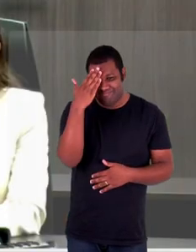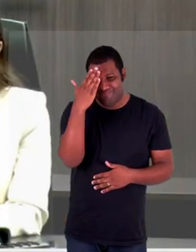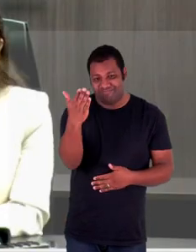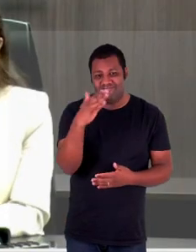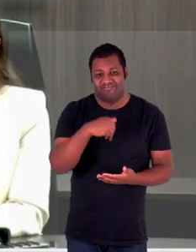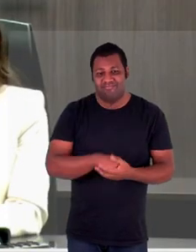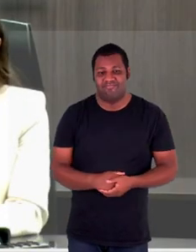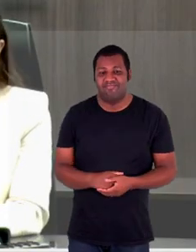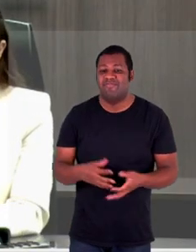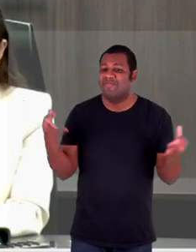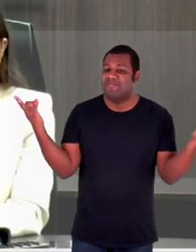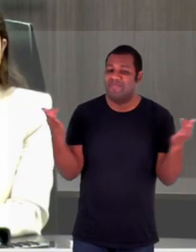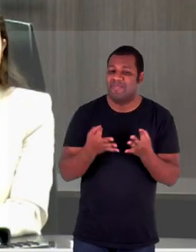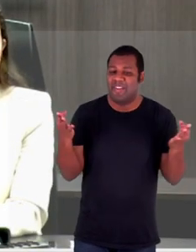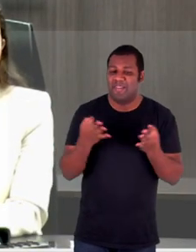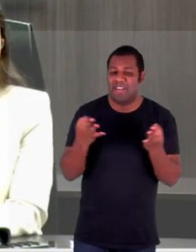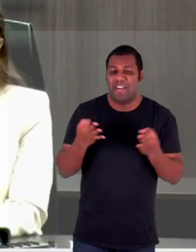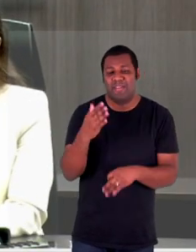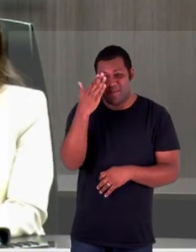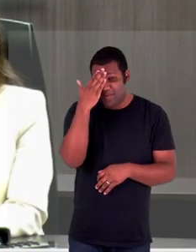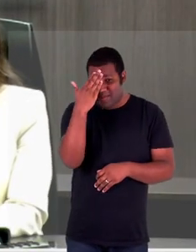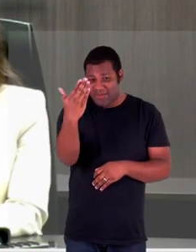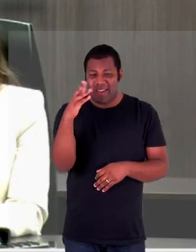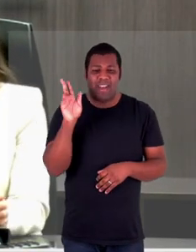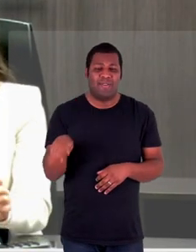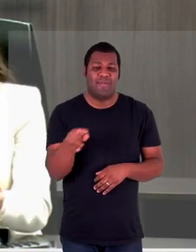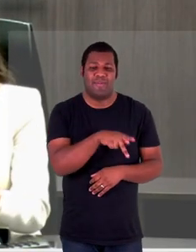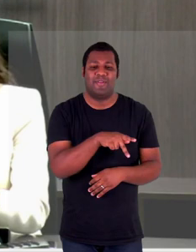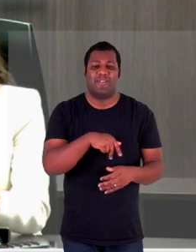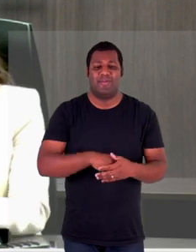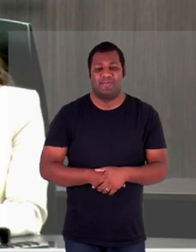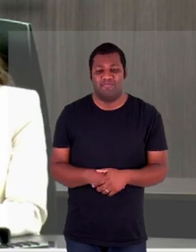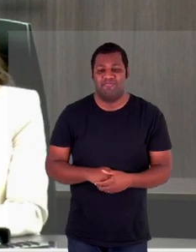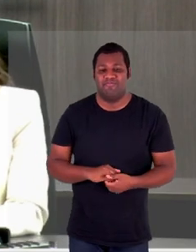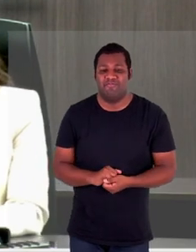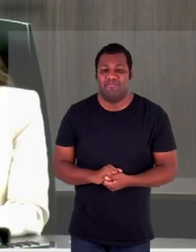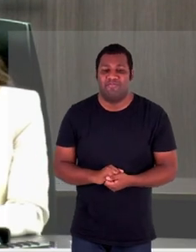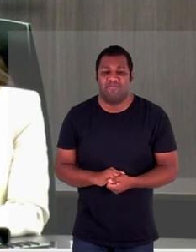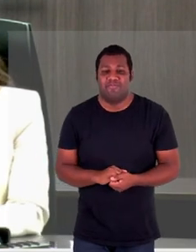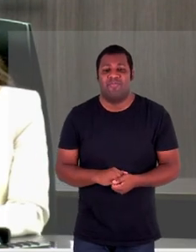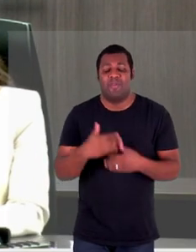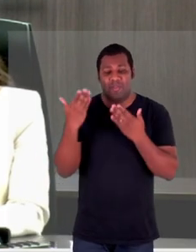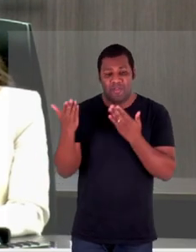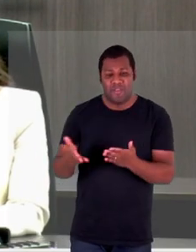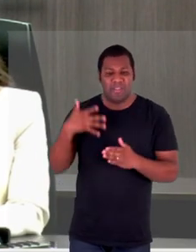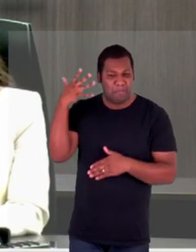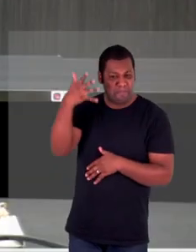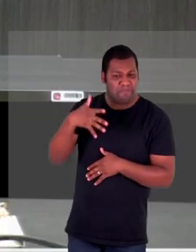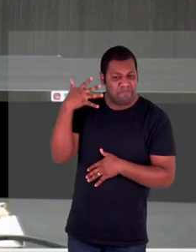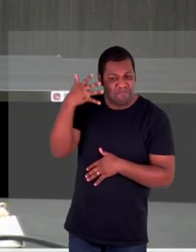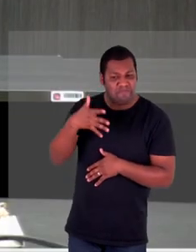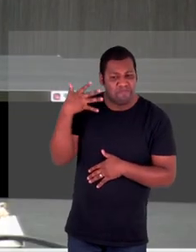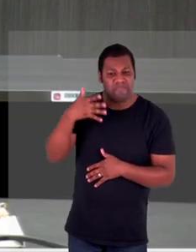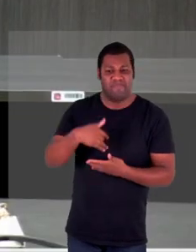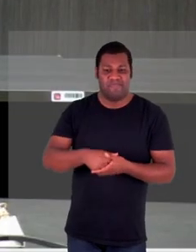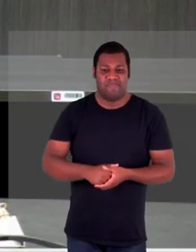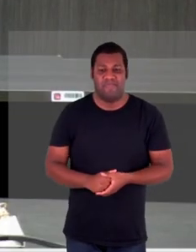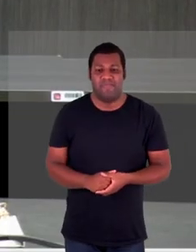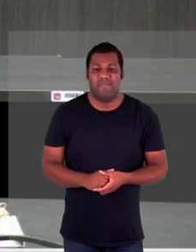perfeito muito obrigada professor sua fala foi assim